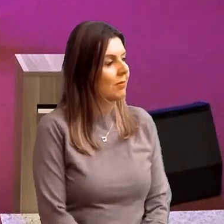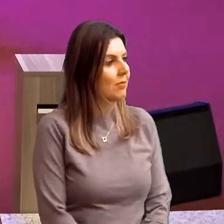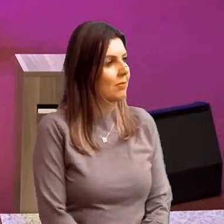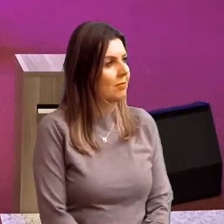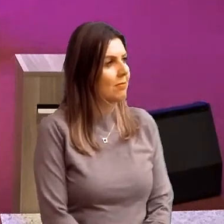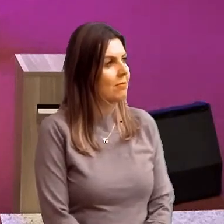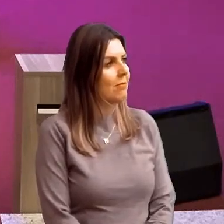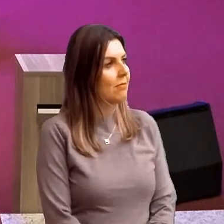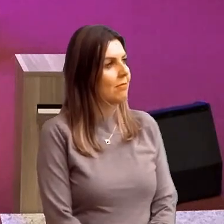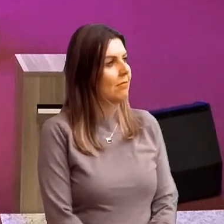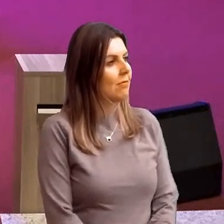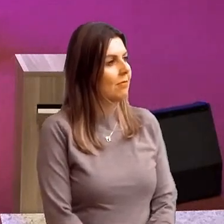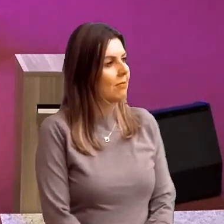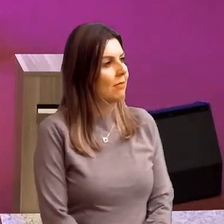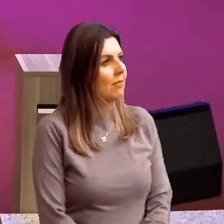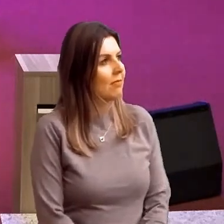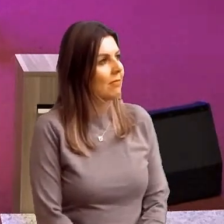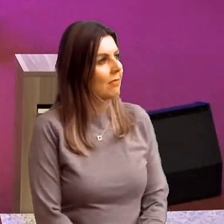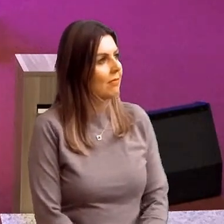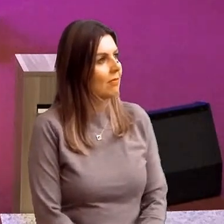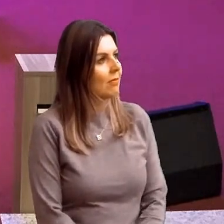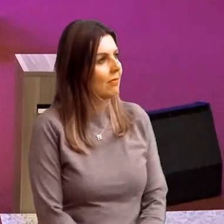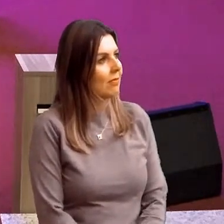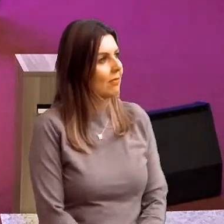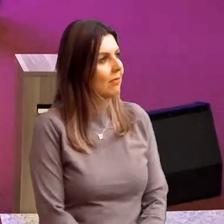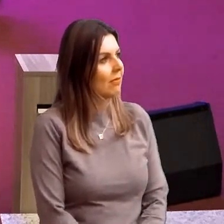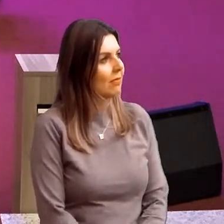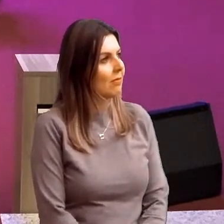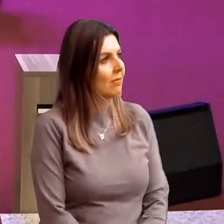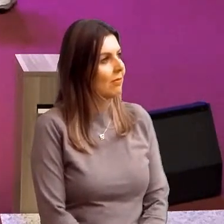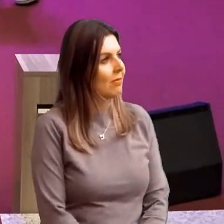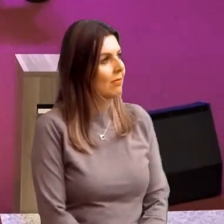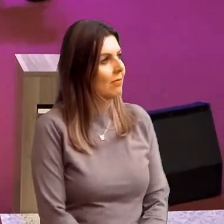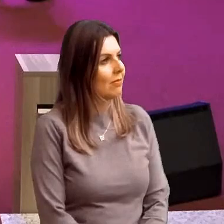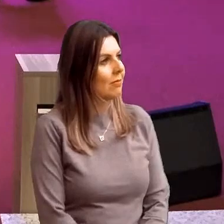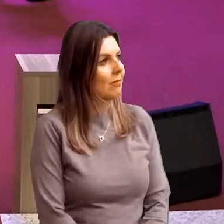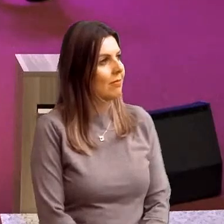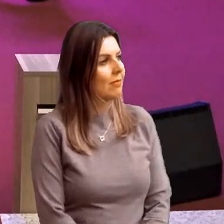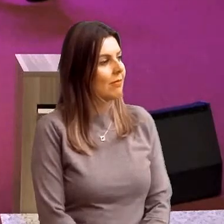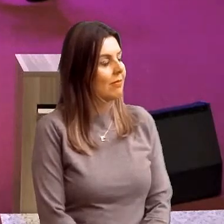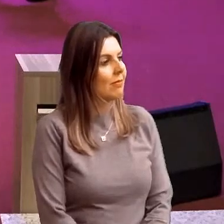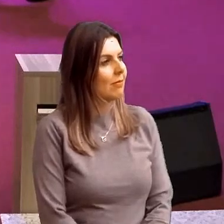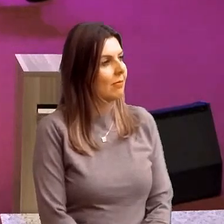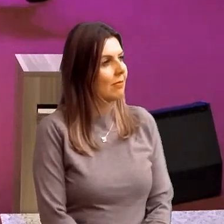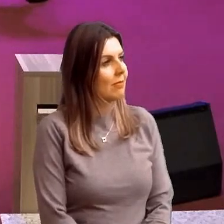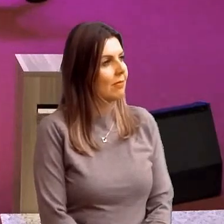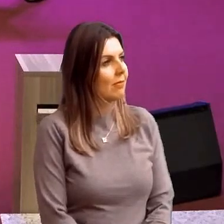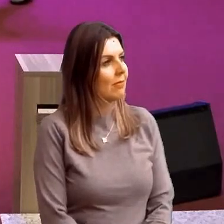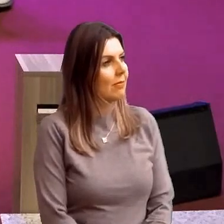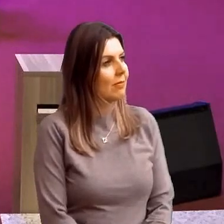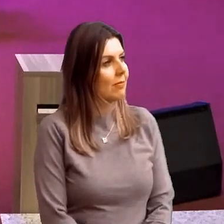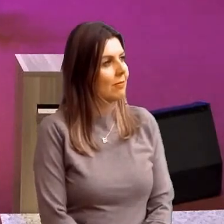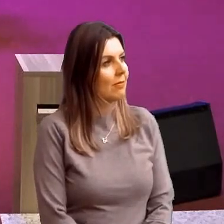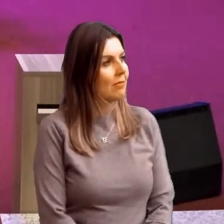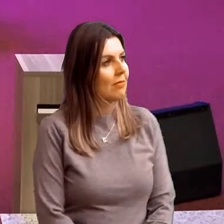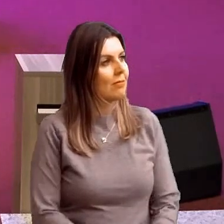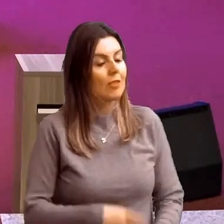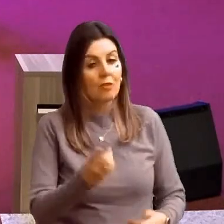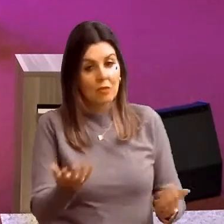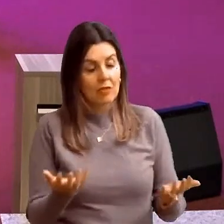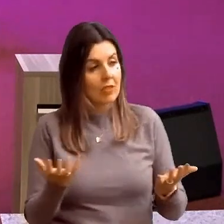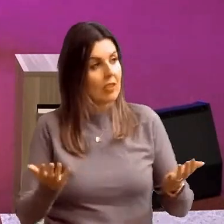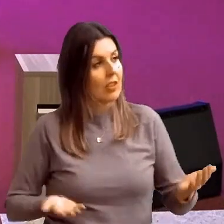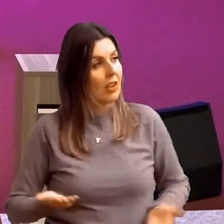amém? E se você quer servir aqui na Alameda, tem o